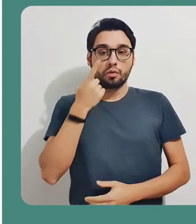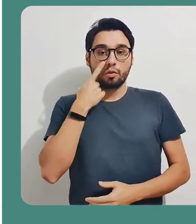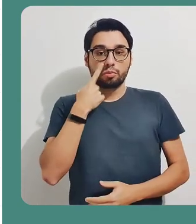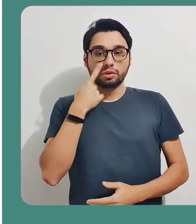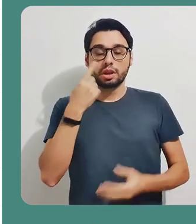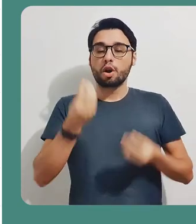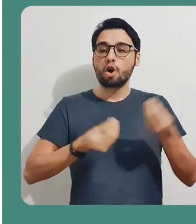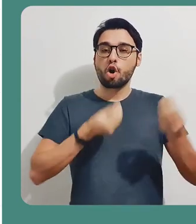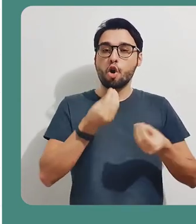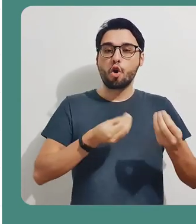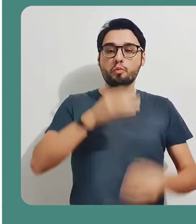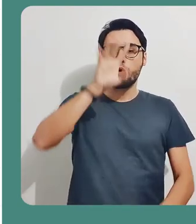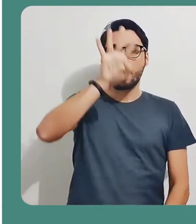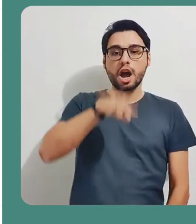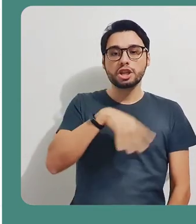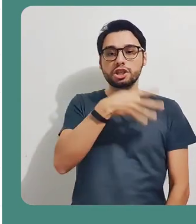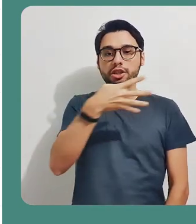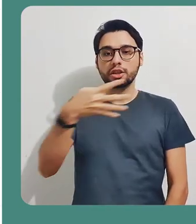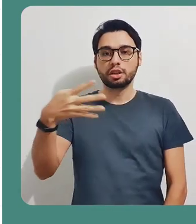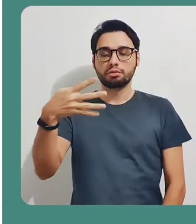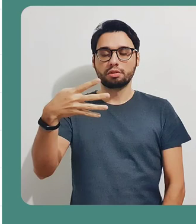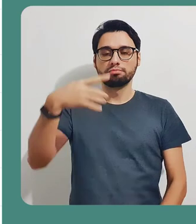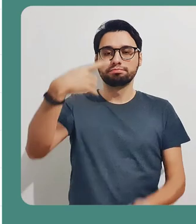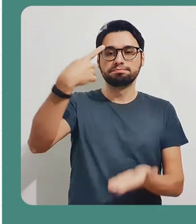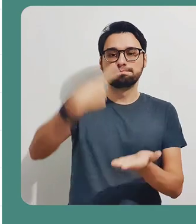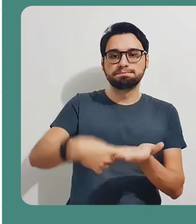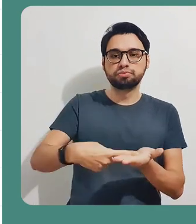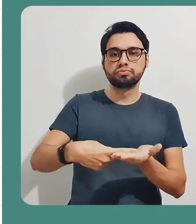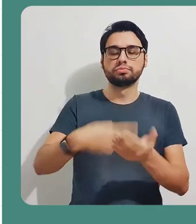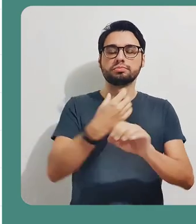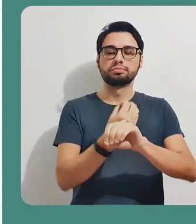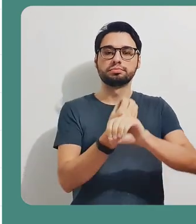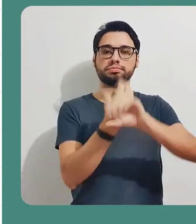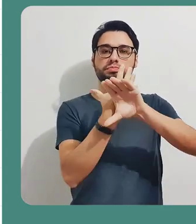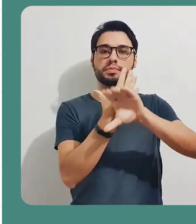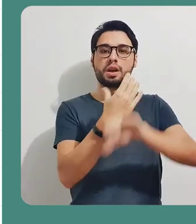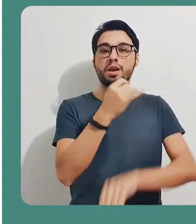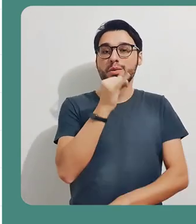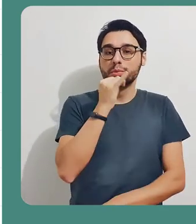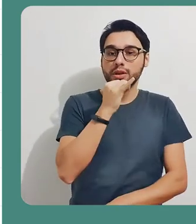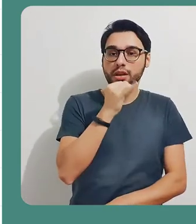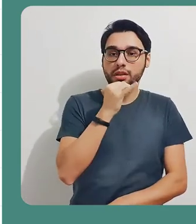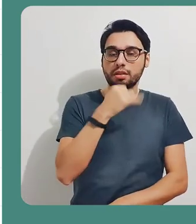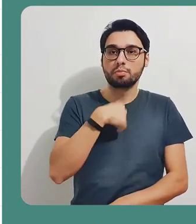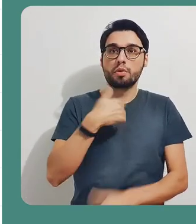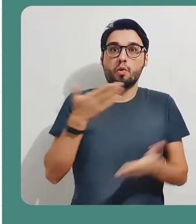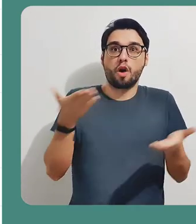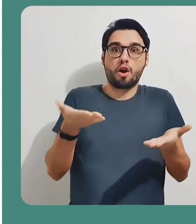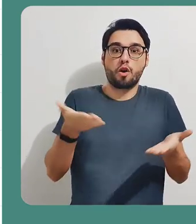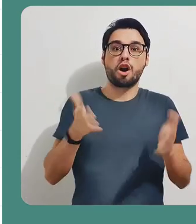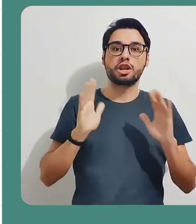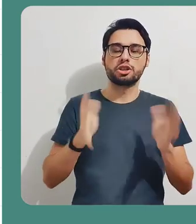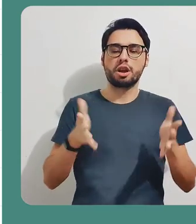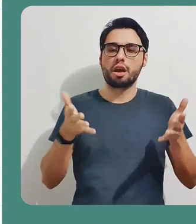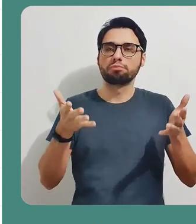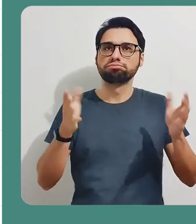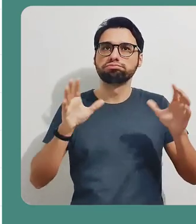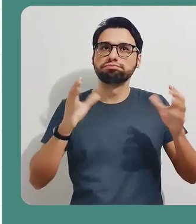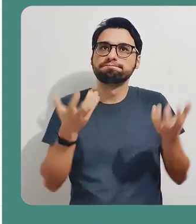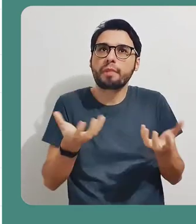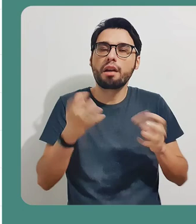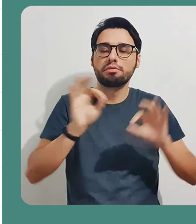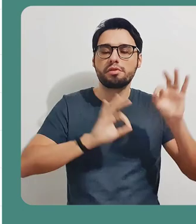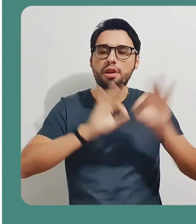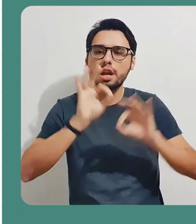Eu quero mostrar para vocês agora como que a gente pode agendar uma webconferência. Por exemplo, se eu já quiser me programar